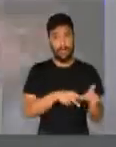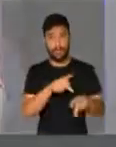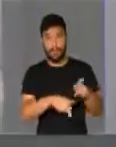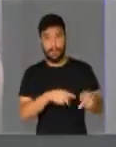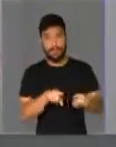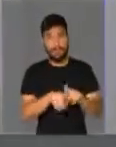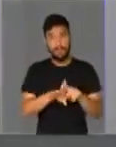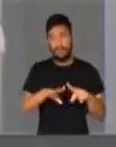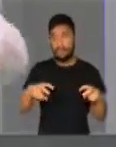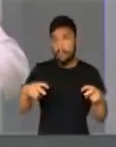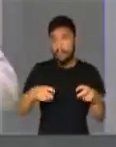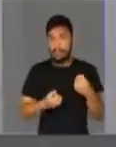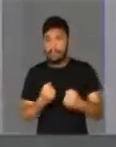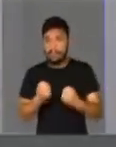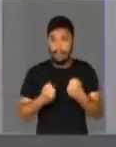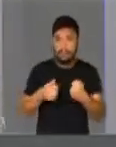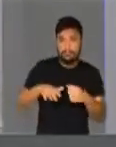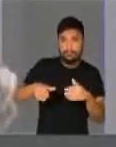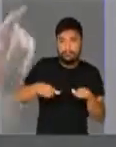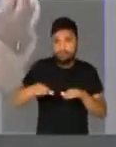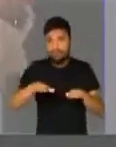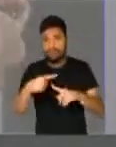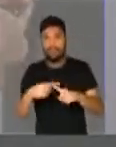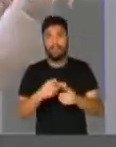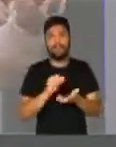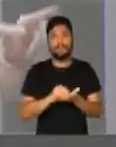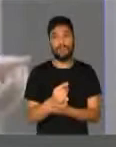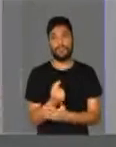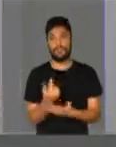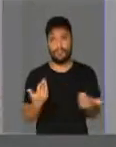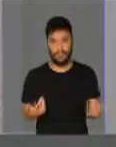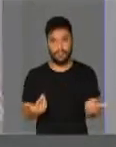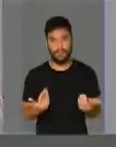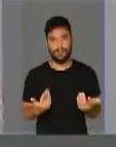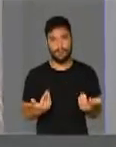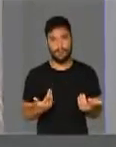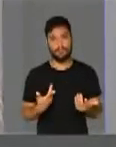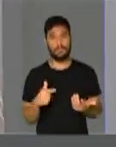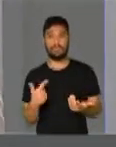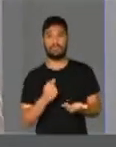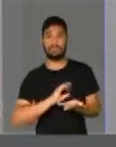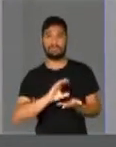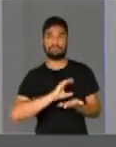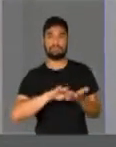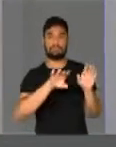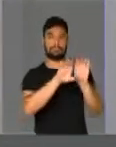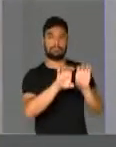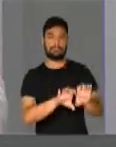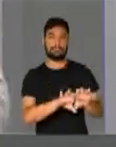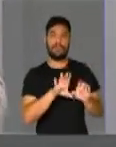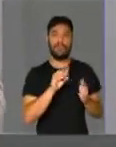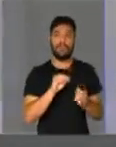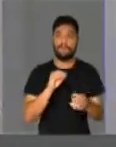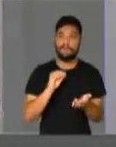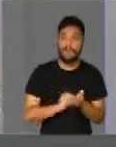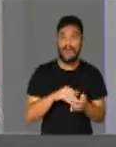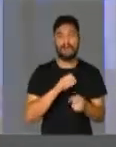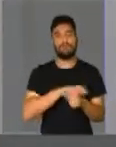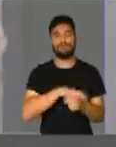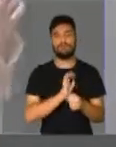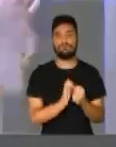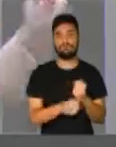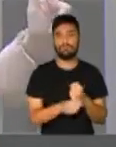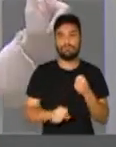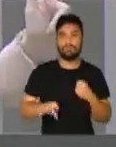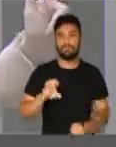trânsito, por conta da falta de dinheiro que não chega até a infraestrutura do nosso país, falta de esgoto, tudo